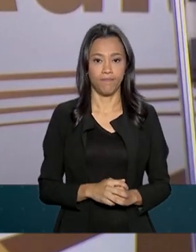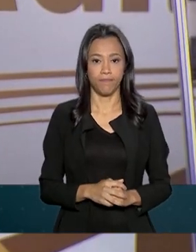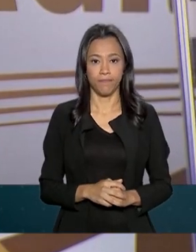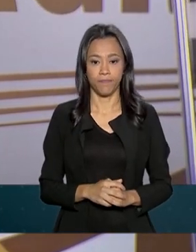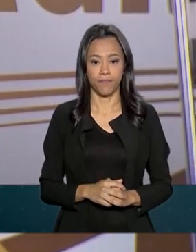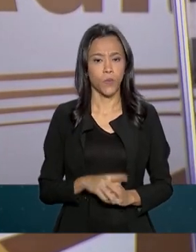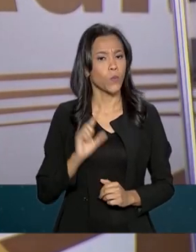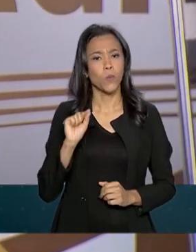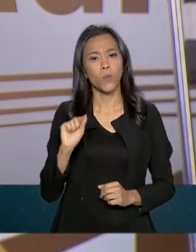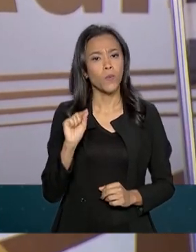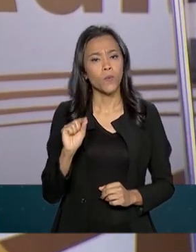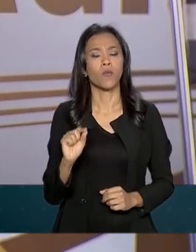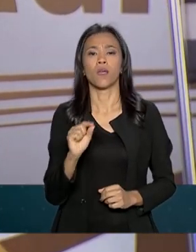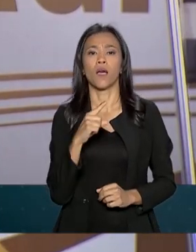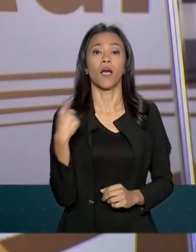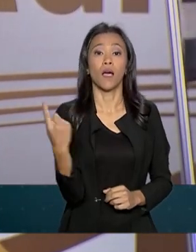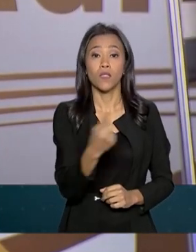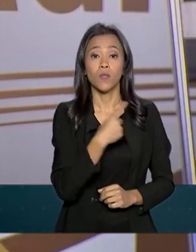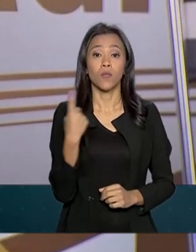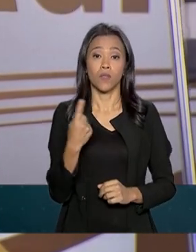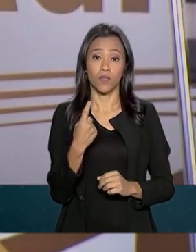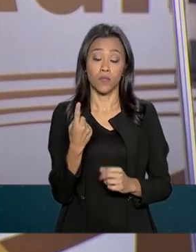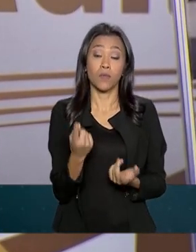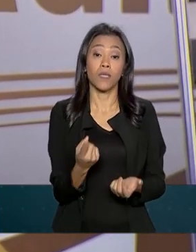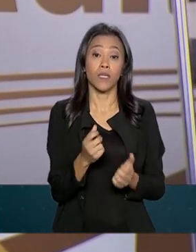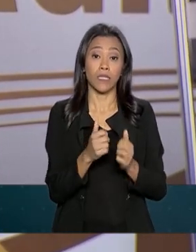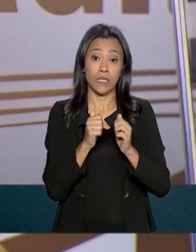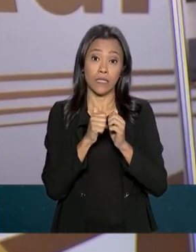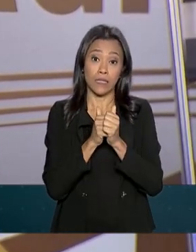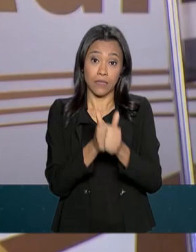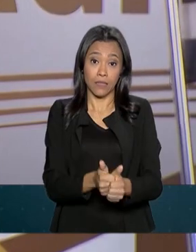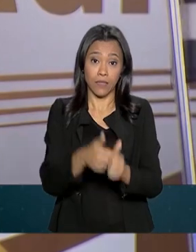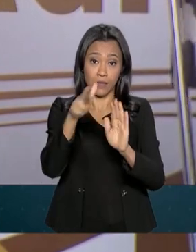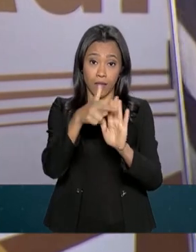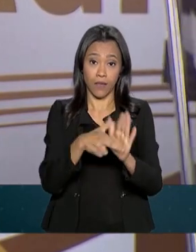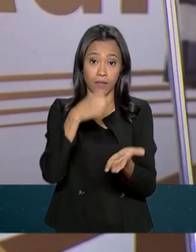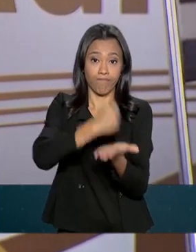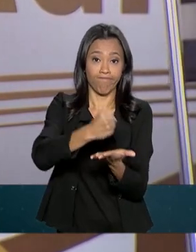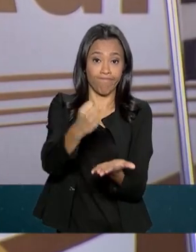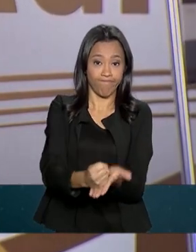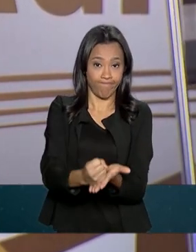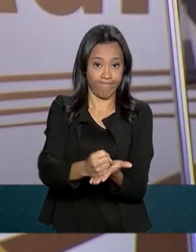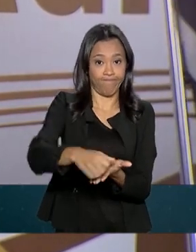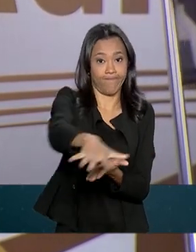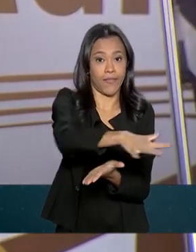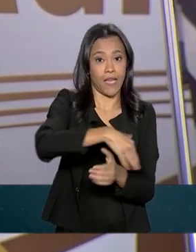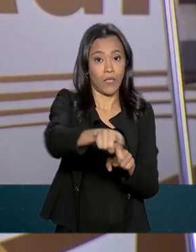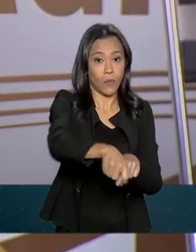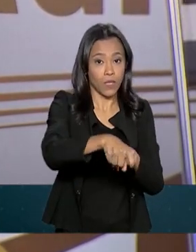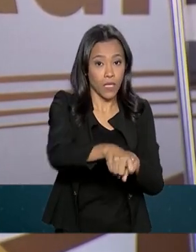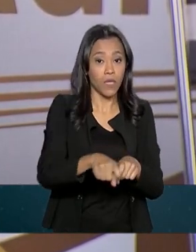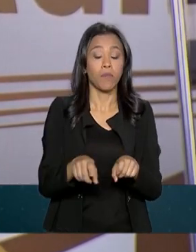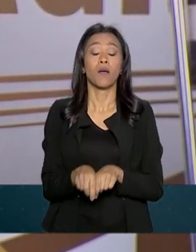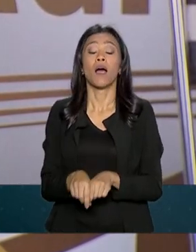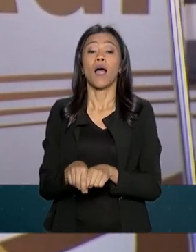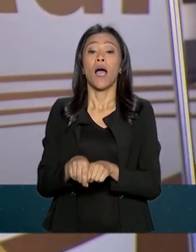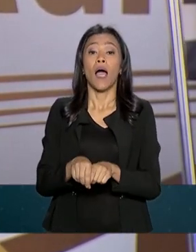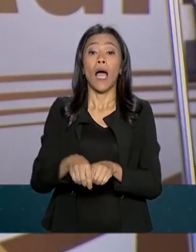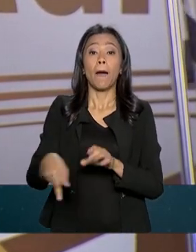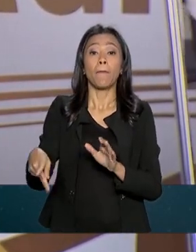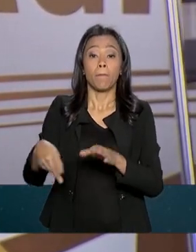A nossa segurança jurídica no campo, a propriedade privada, é sagrada e ponto final.